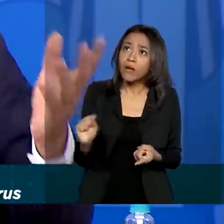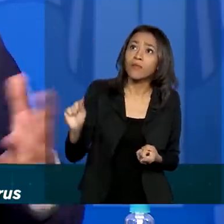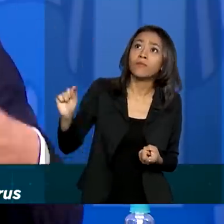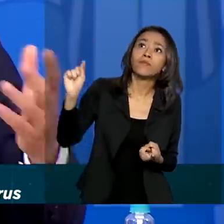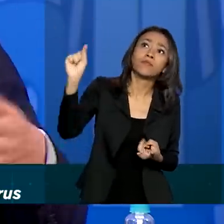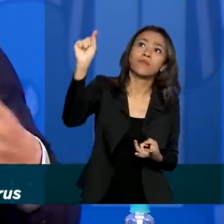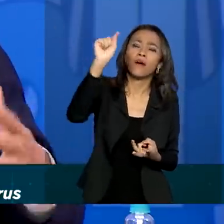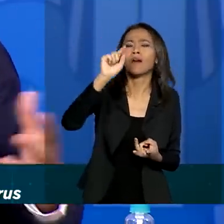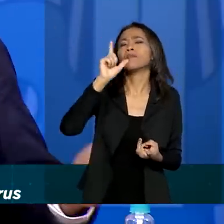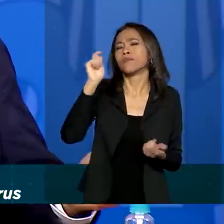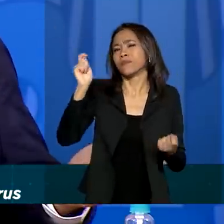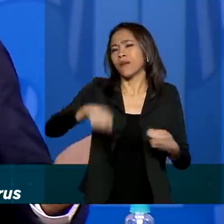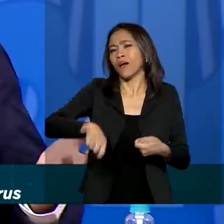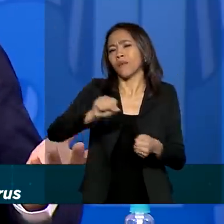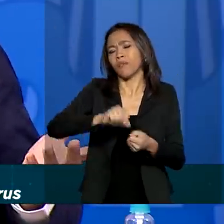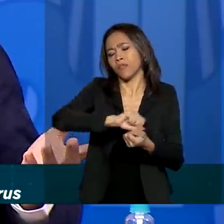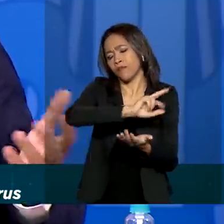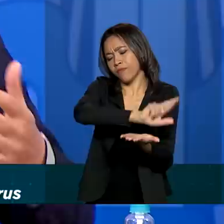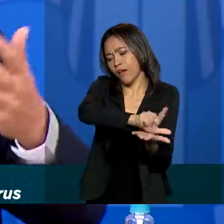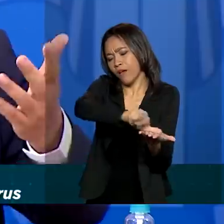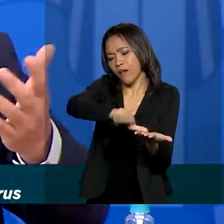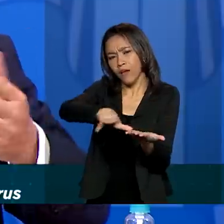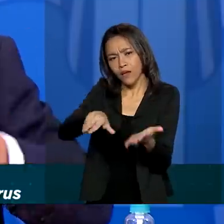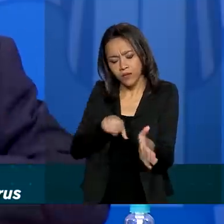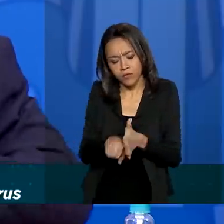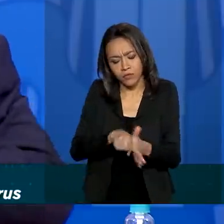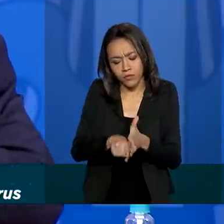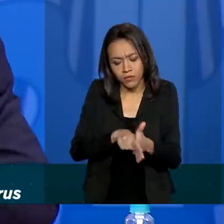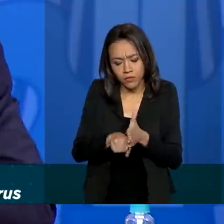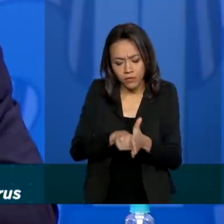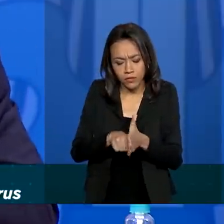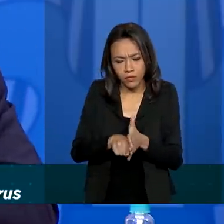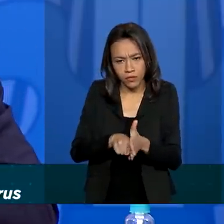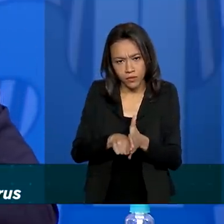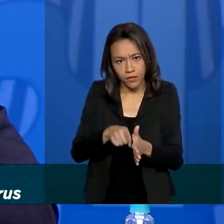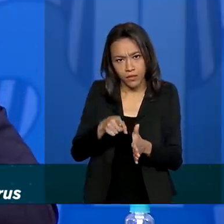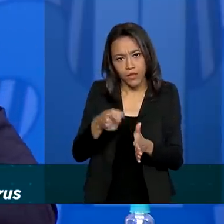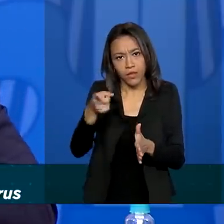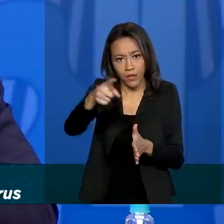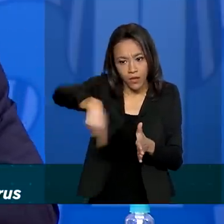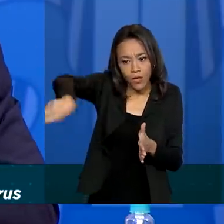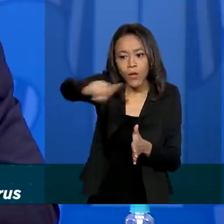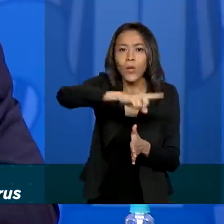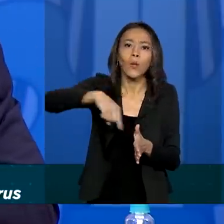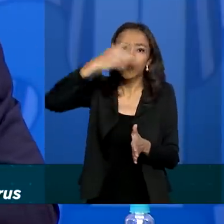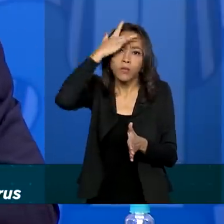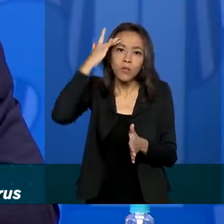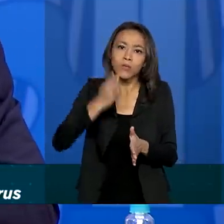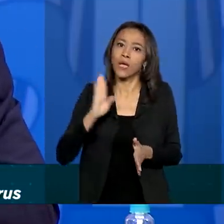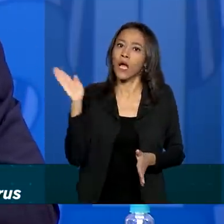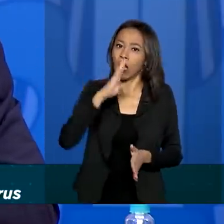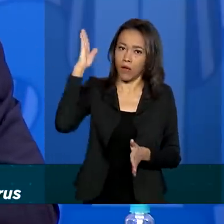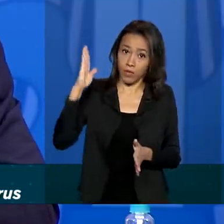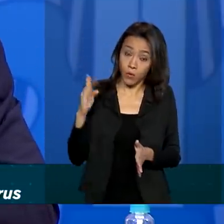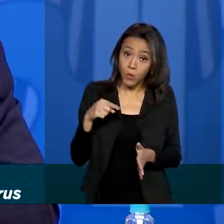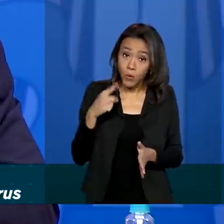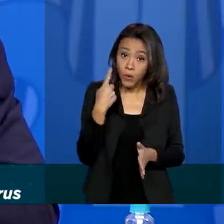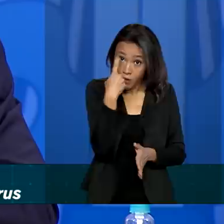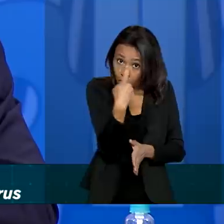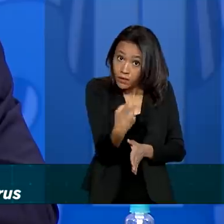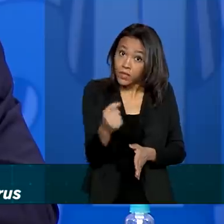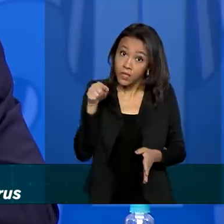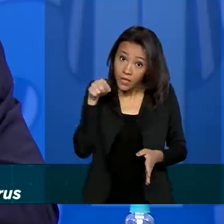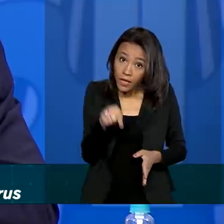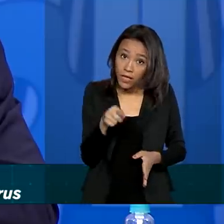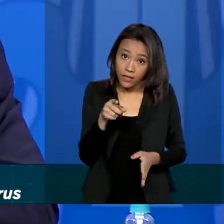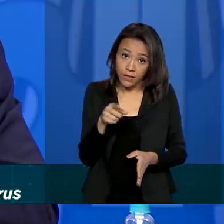série de exames necessários para a população de uma forma muito rápida. interessante desse teste para o